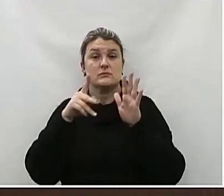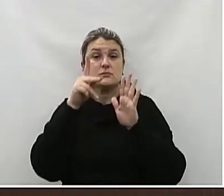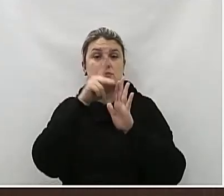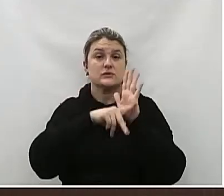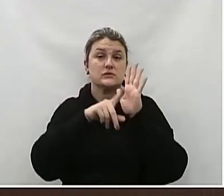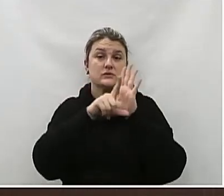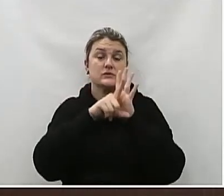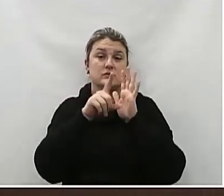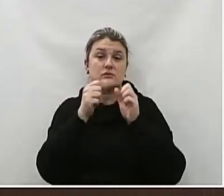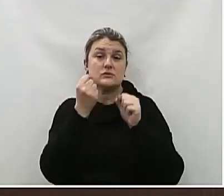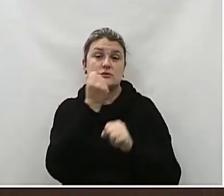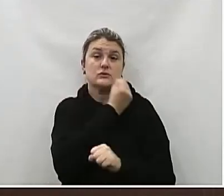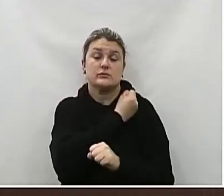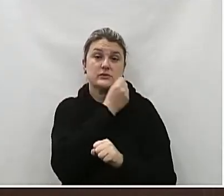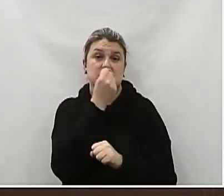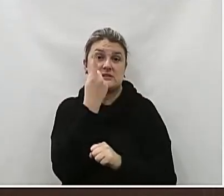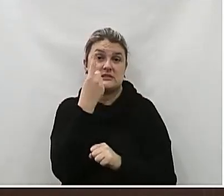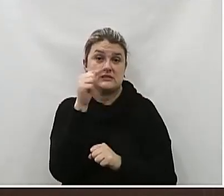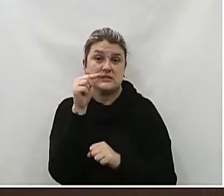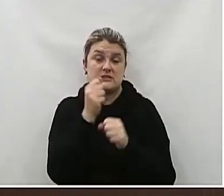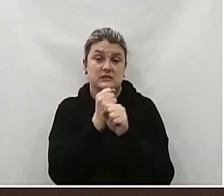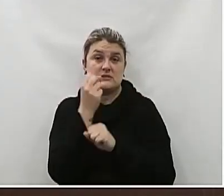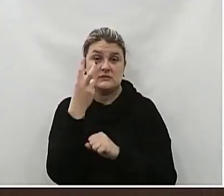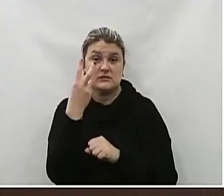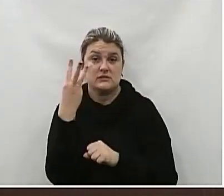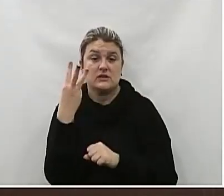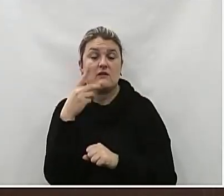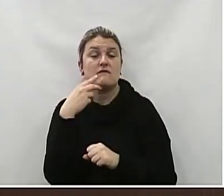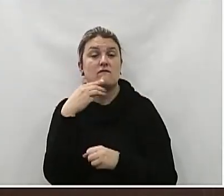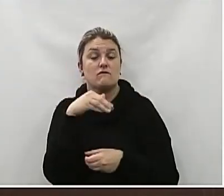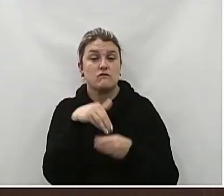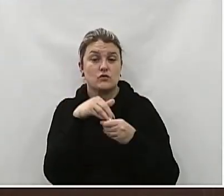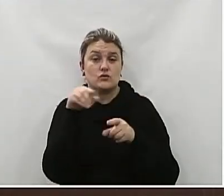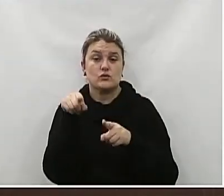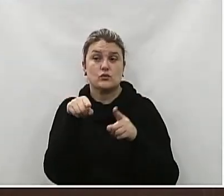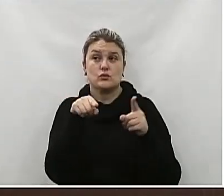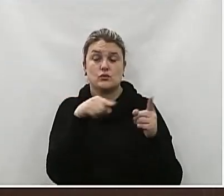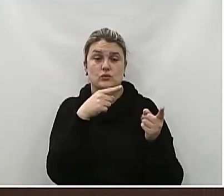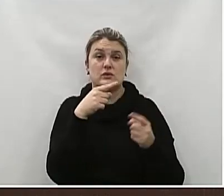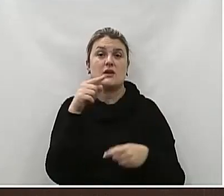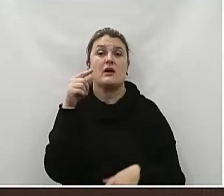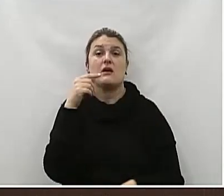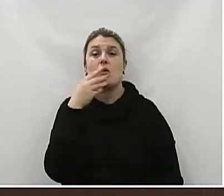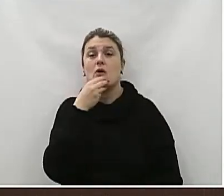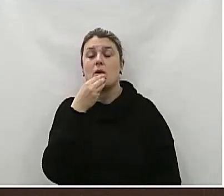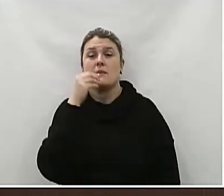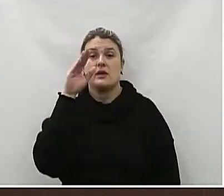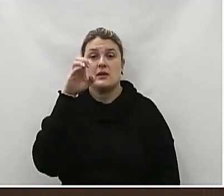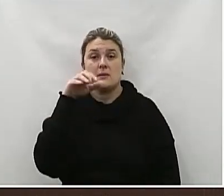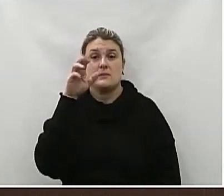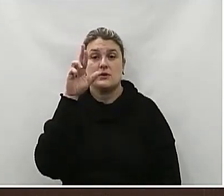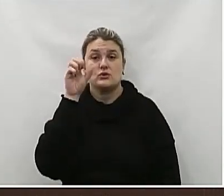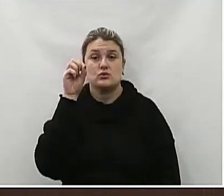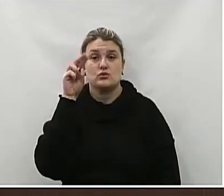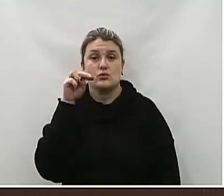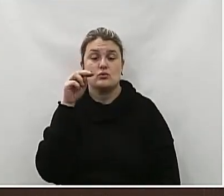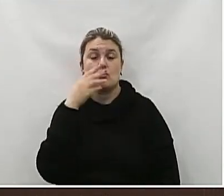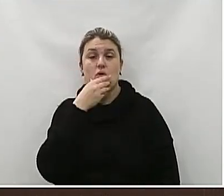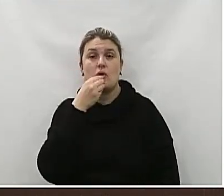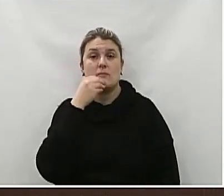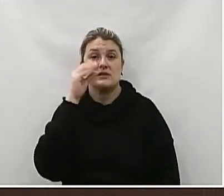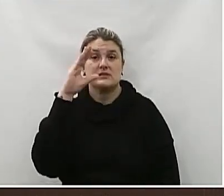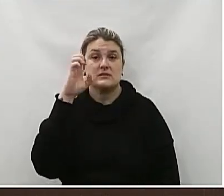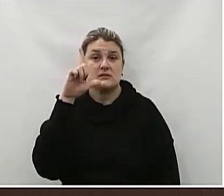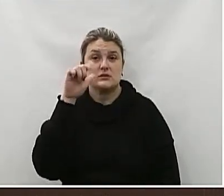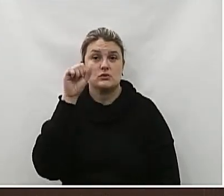projeto de lei ordinária Número 17 de 2023 Com os votos contrários De Emerson Lourenço Celso